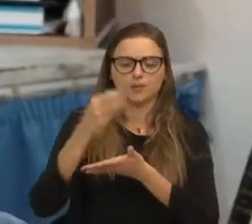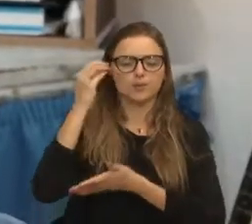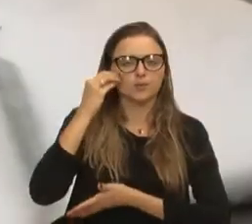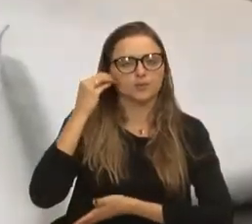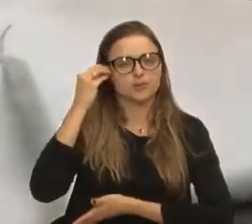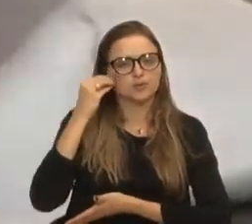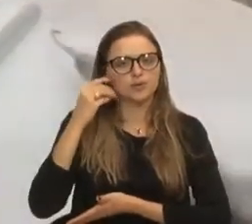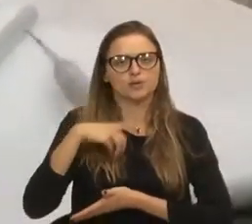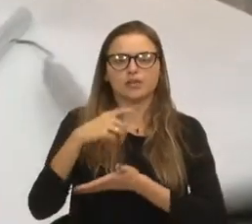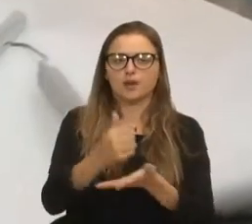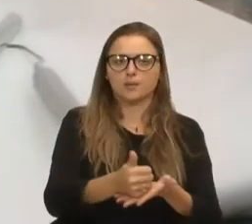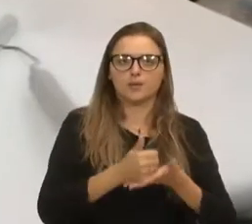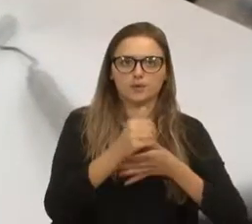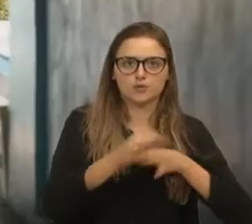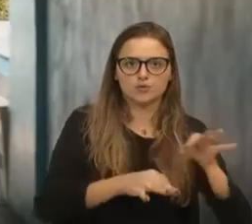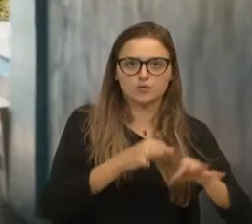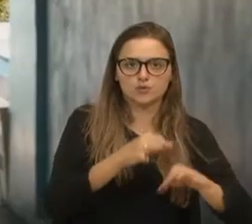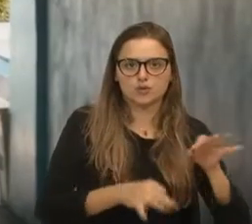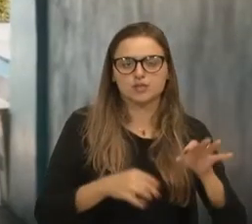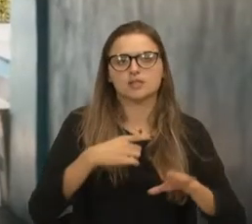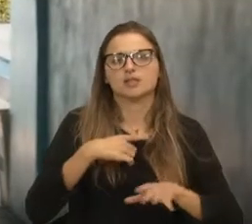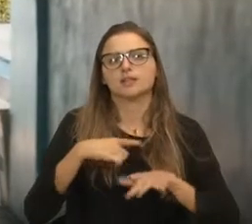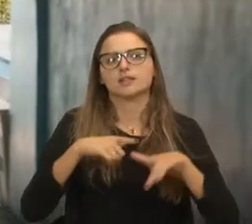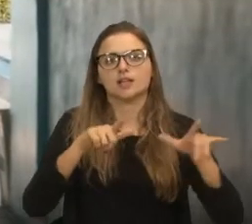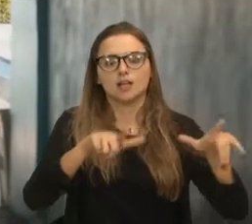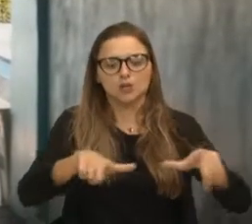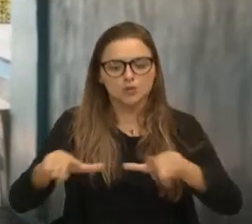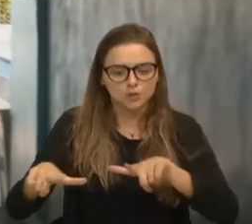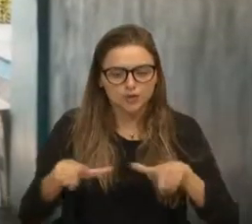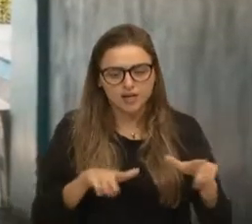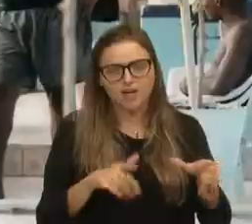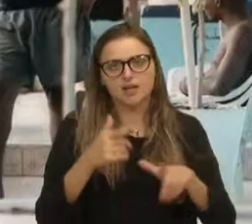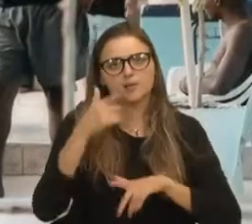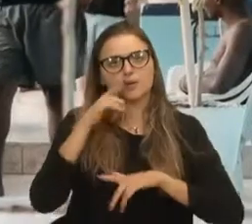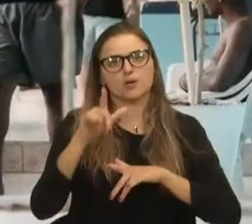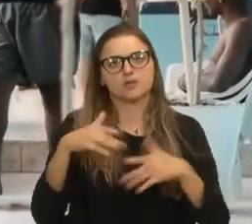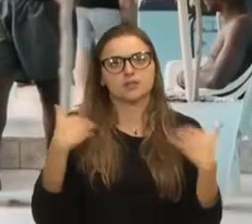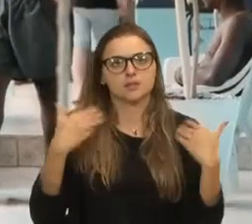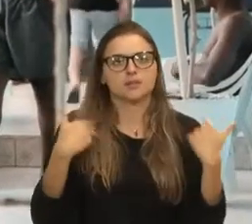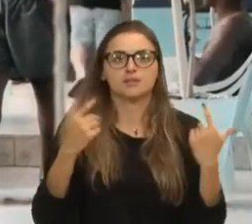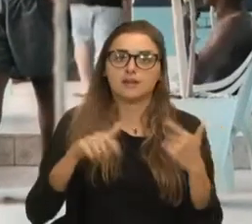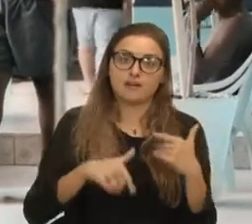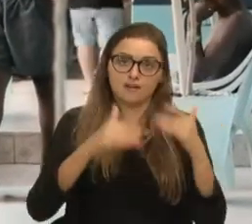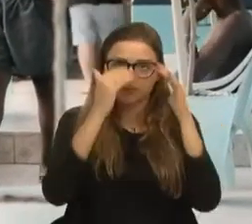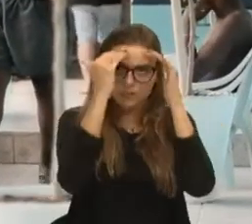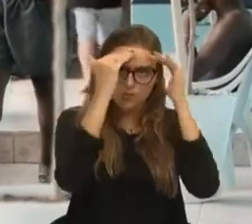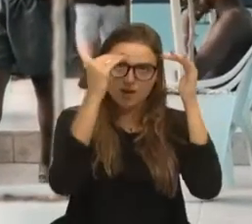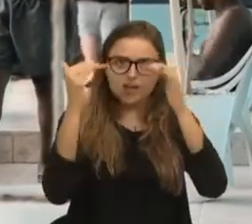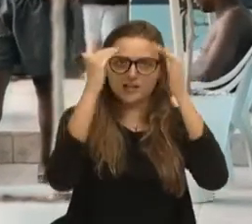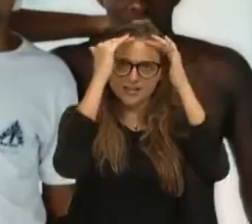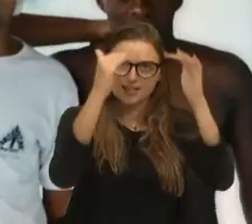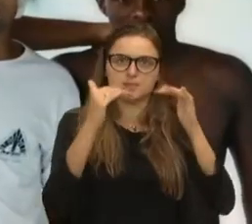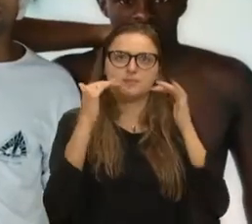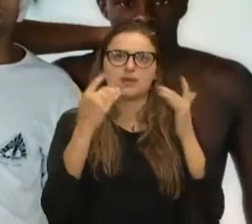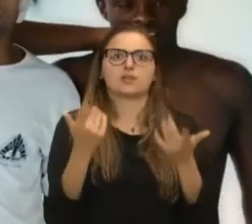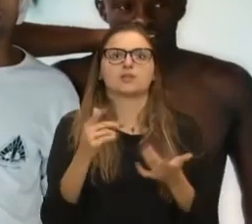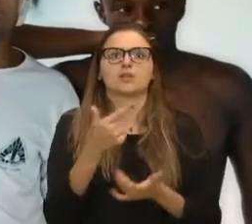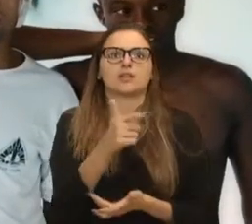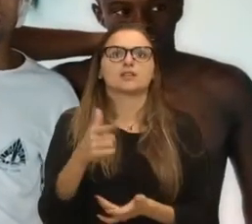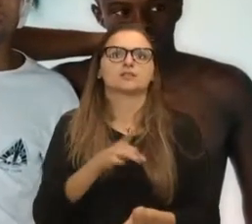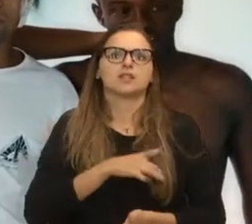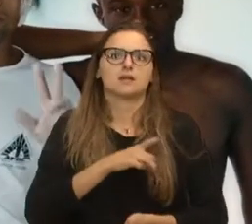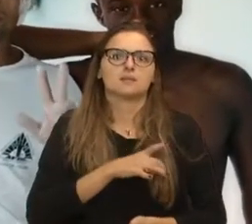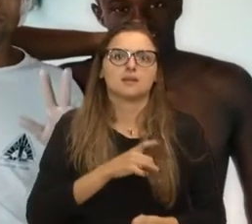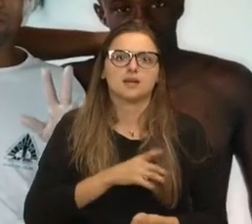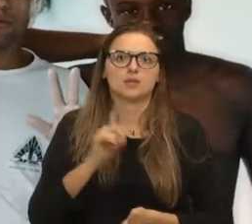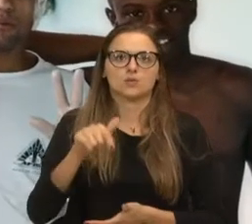jurídica, tem espaço para poder ir e vir. É mais um respeito, e não uma forma de medo, que medo é imposto com a